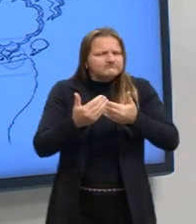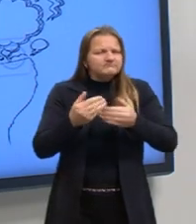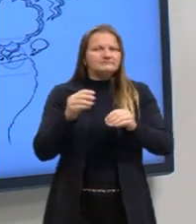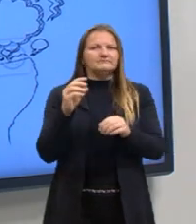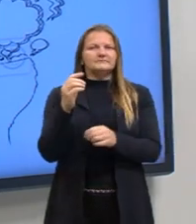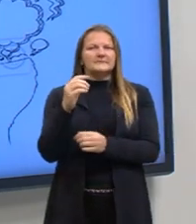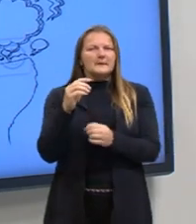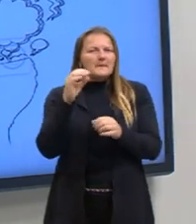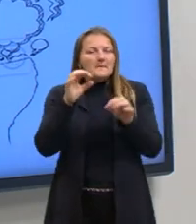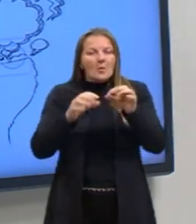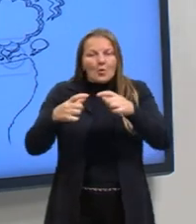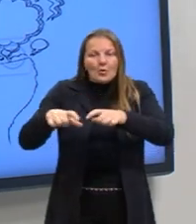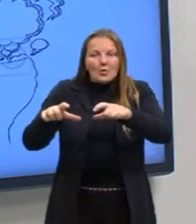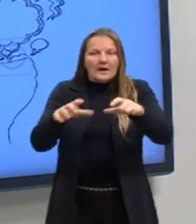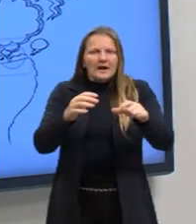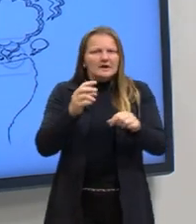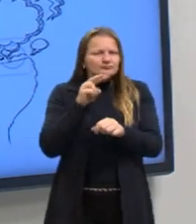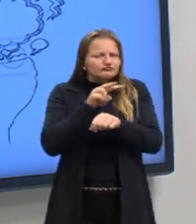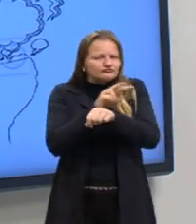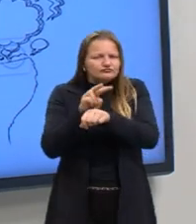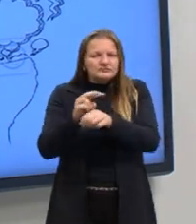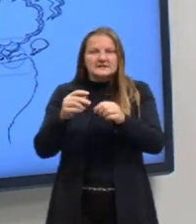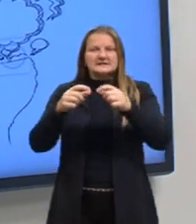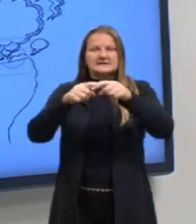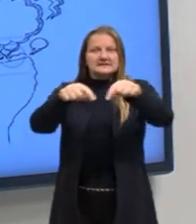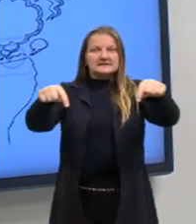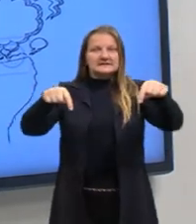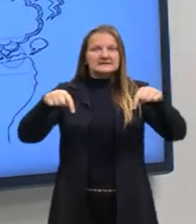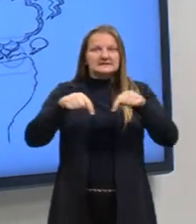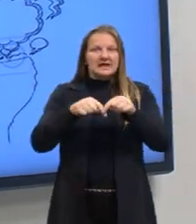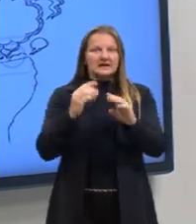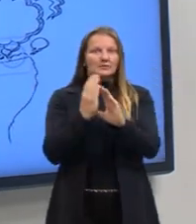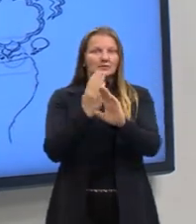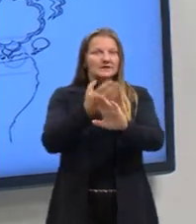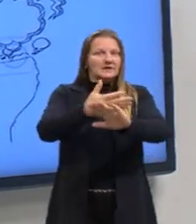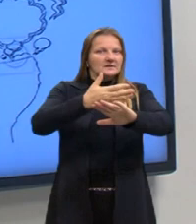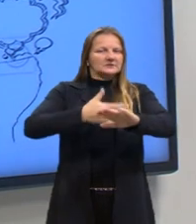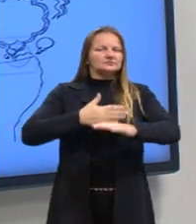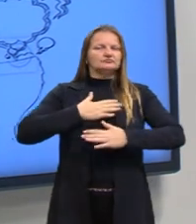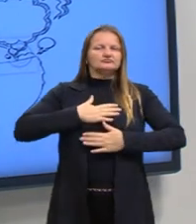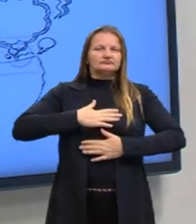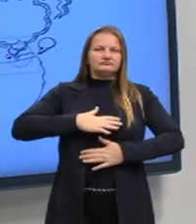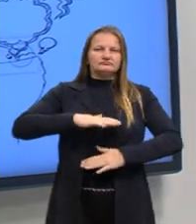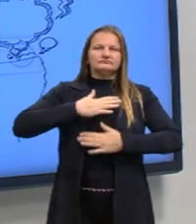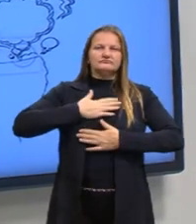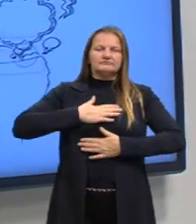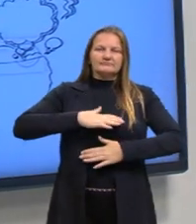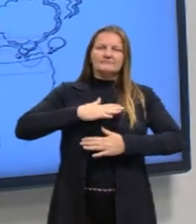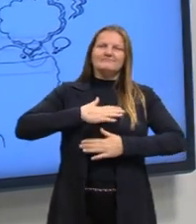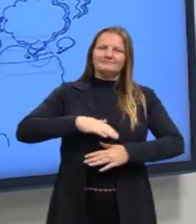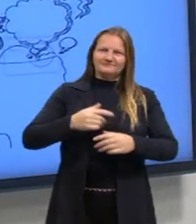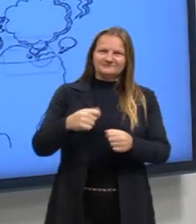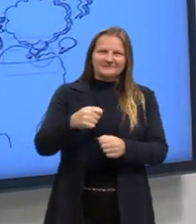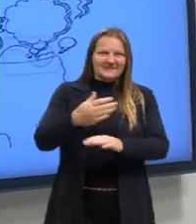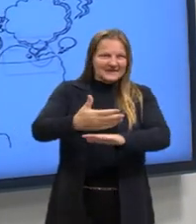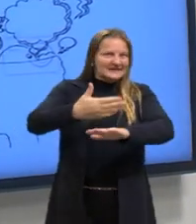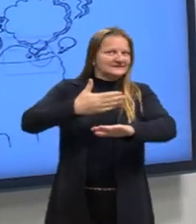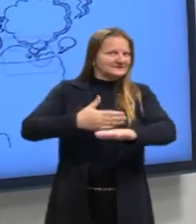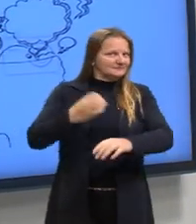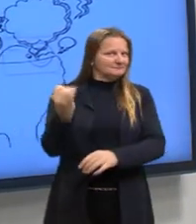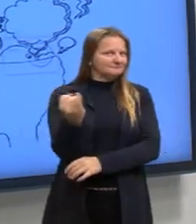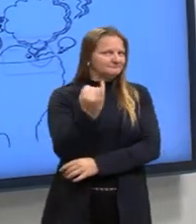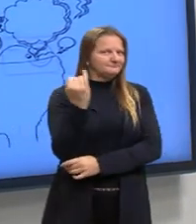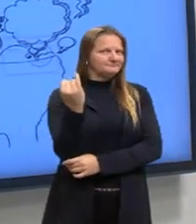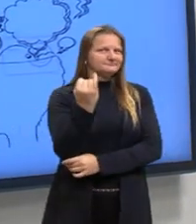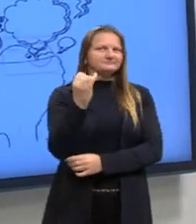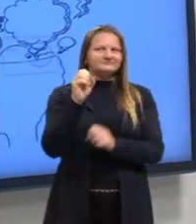se ambiente com o local, encontre sua sala, então não esqueça essa dica muito importante, chegue no local da prova com antecedência,